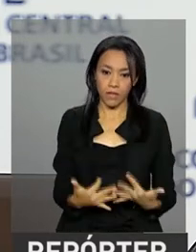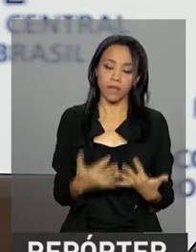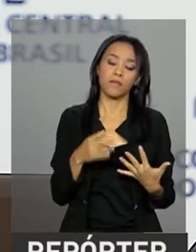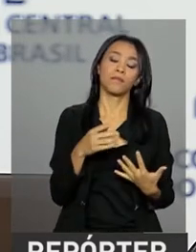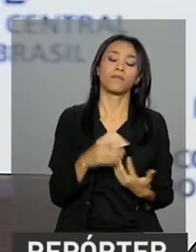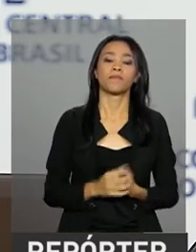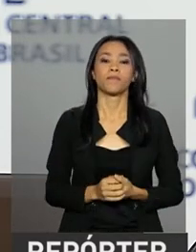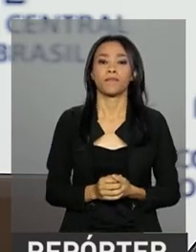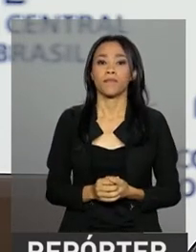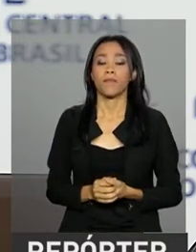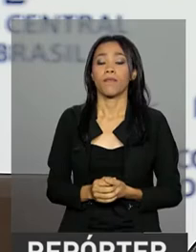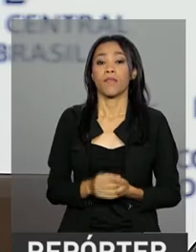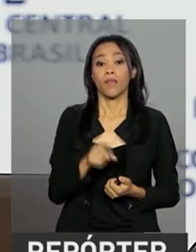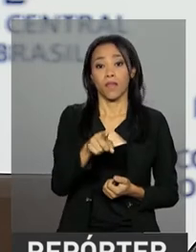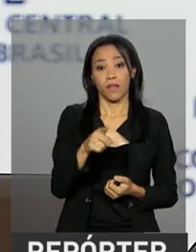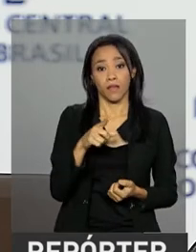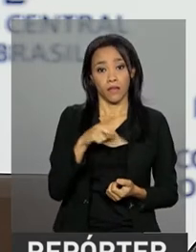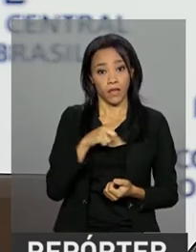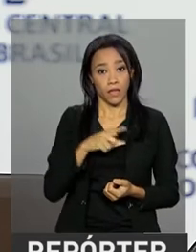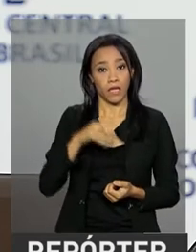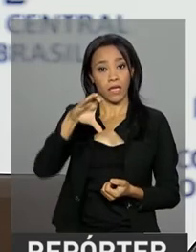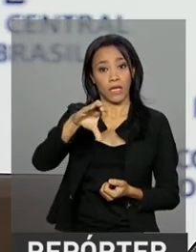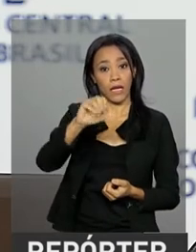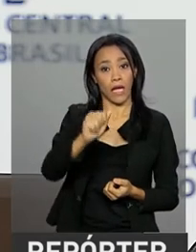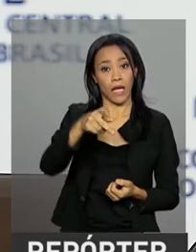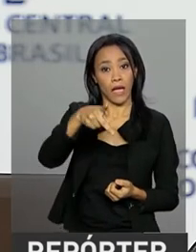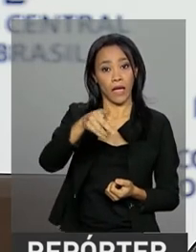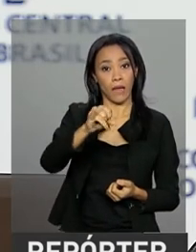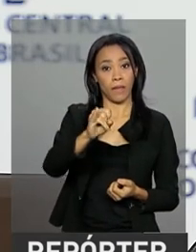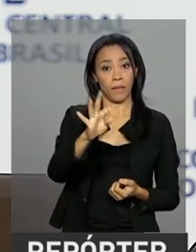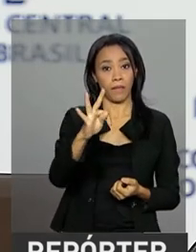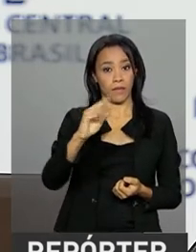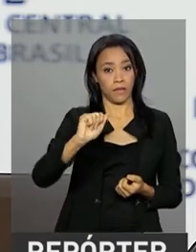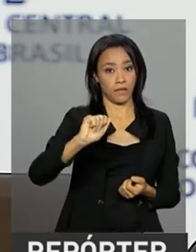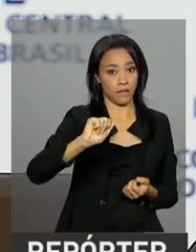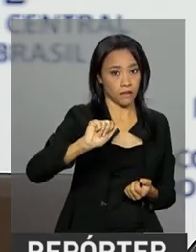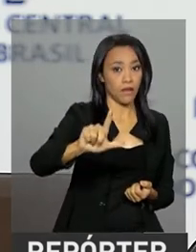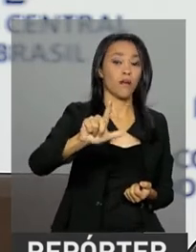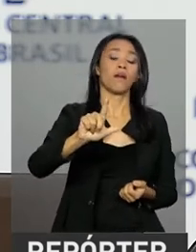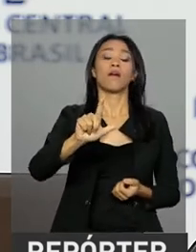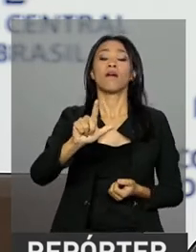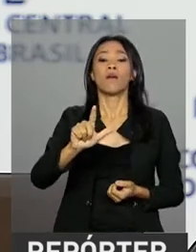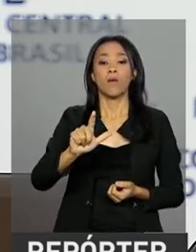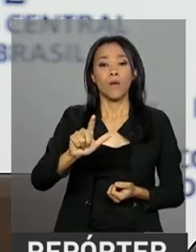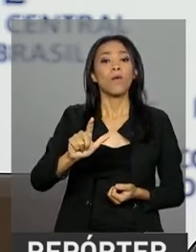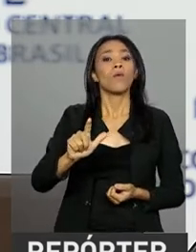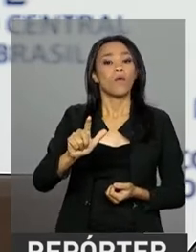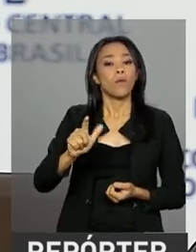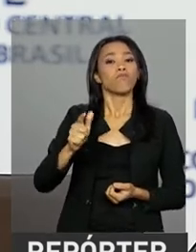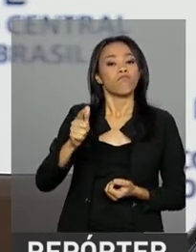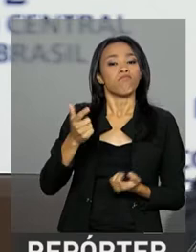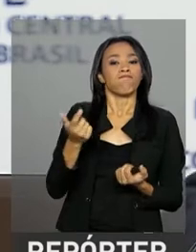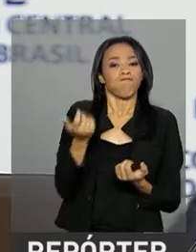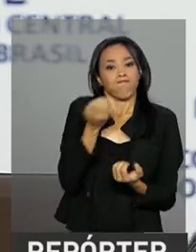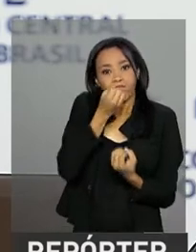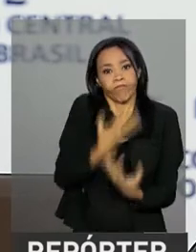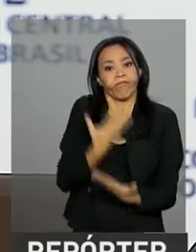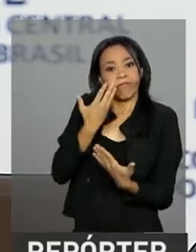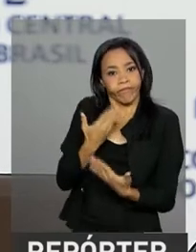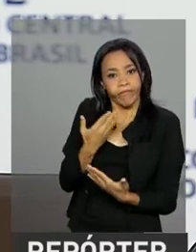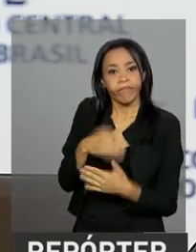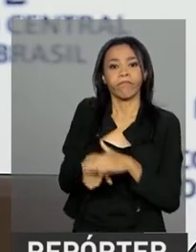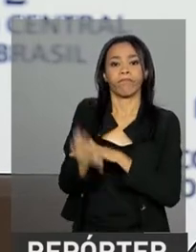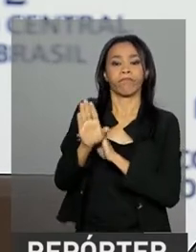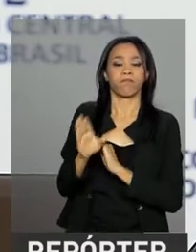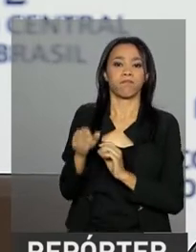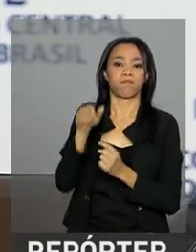líquido, com níveis de capital, ou com níveis de solvência também muito confortáveis. E os testes